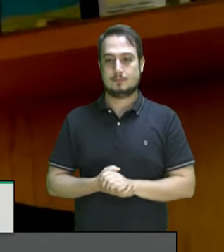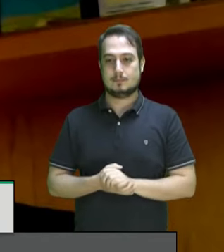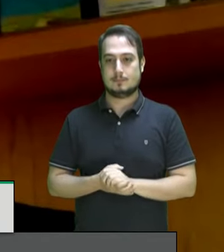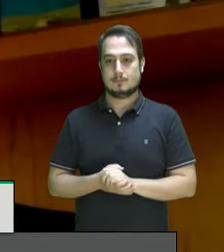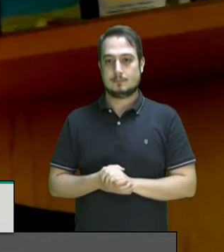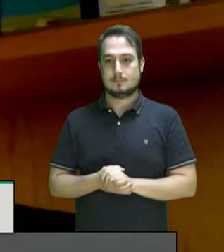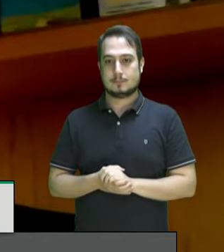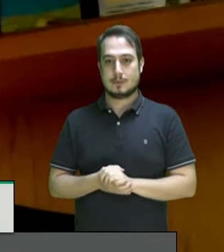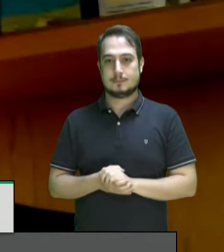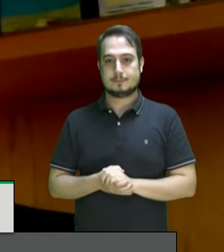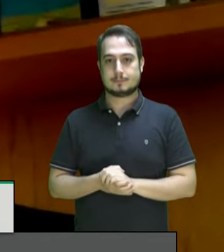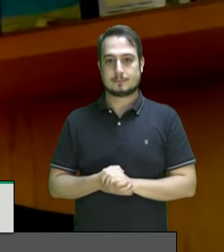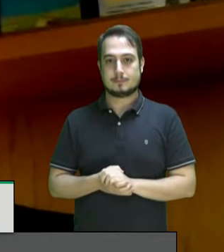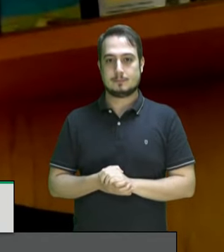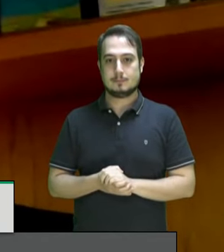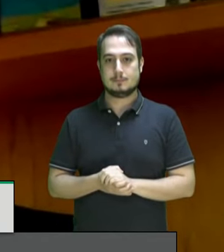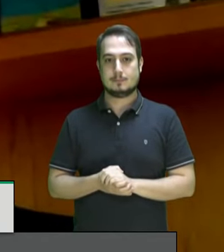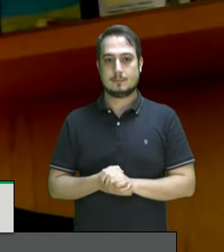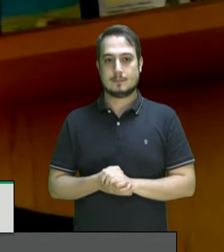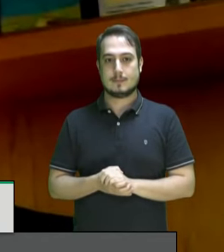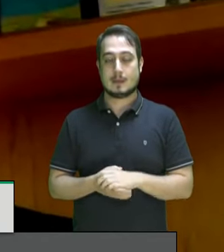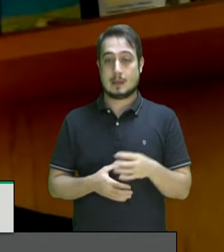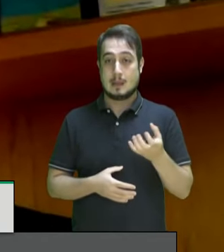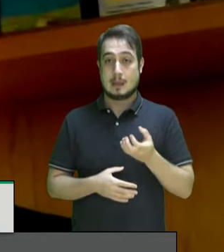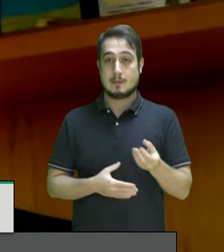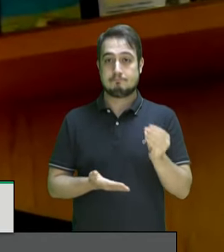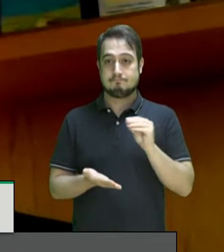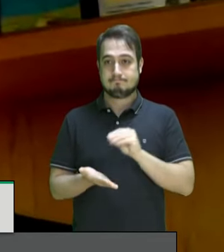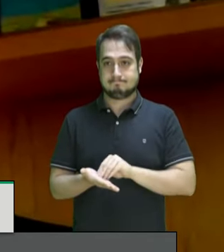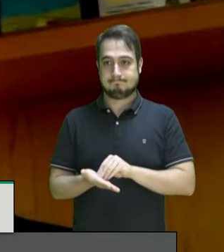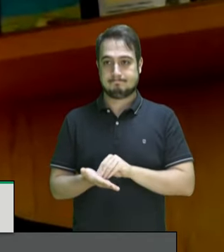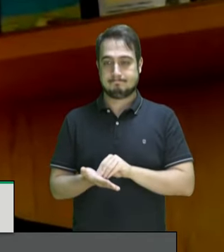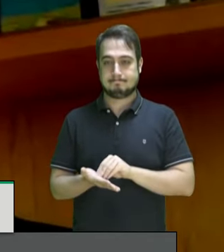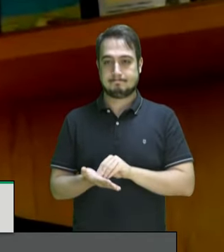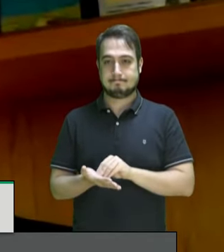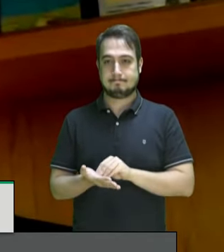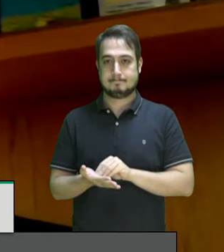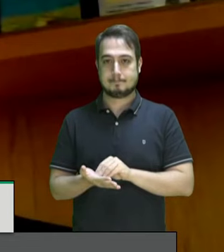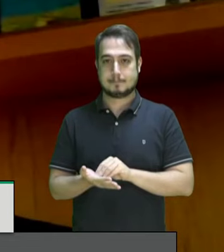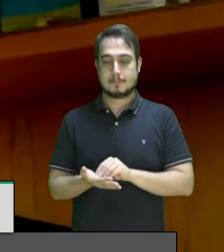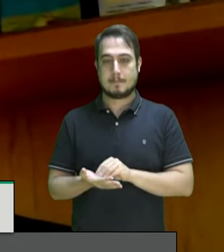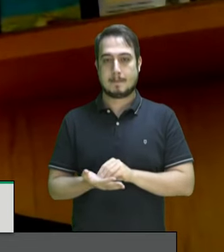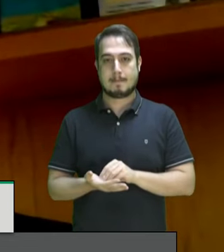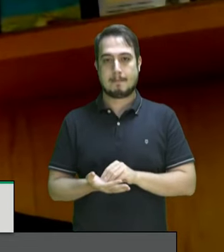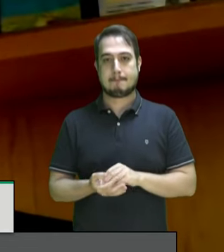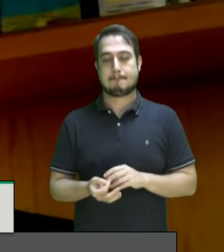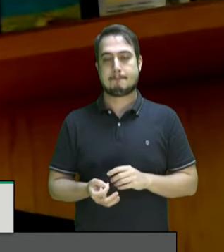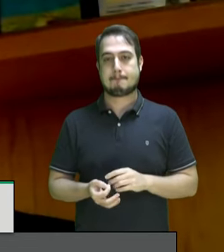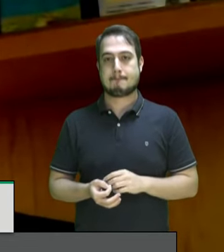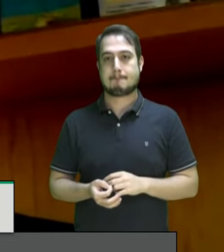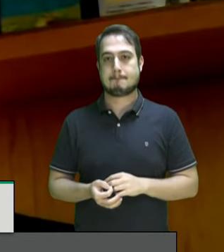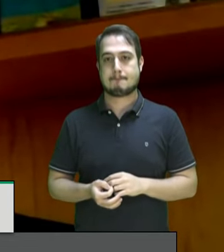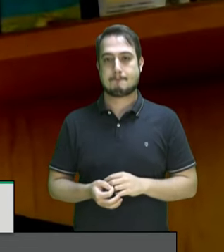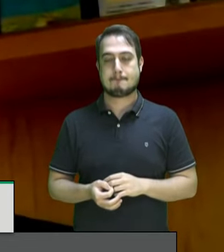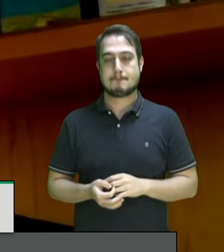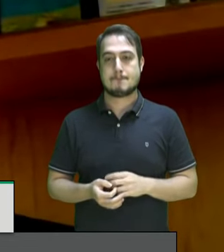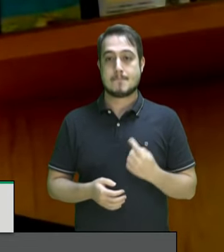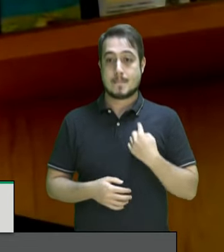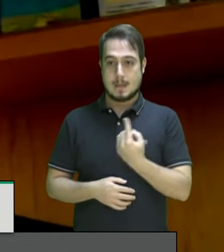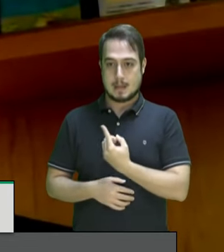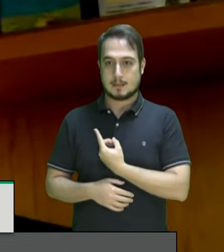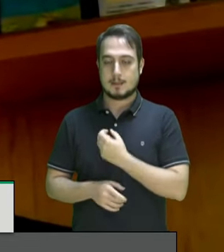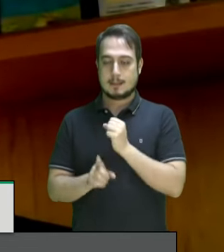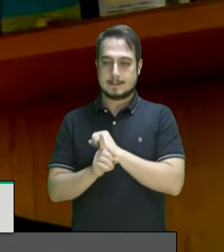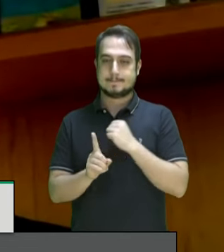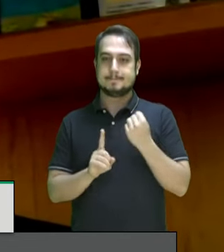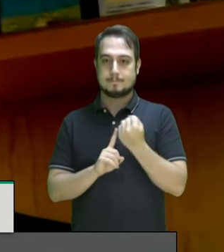E quero aqui deixar registrado nessa audiência pública, deputado Bira. A nossa sociedade